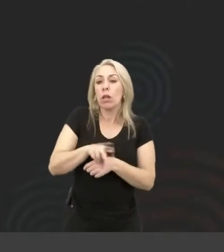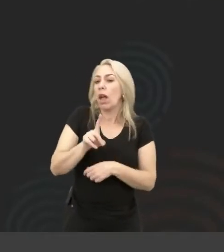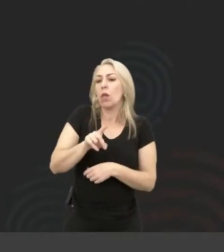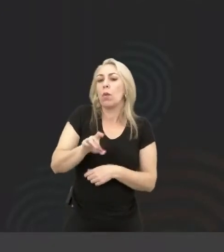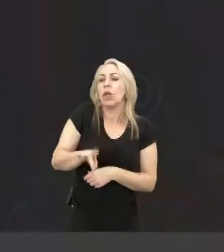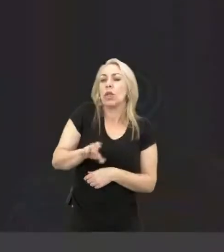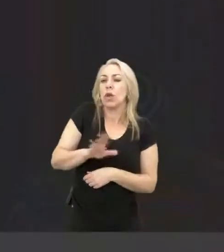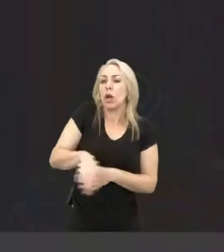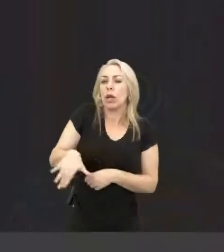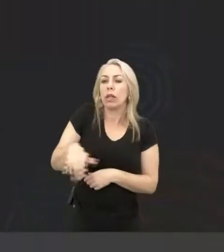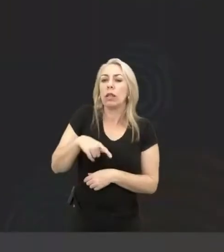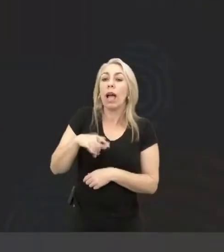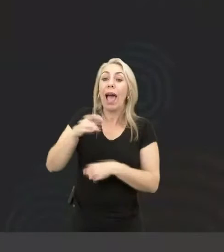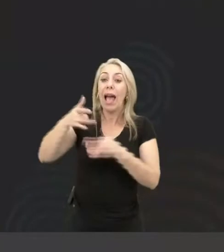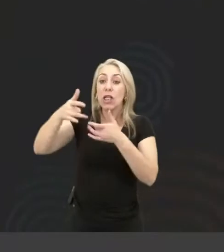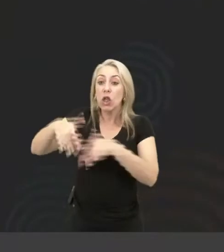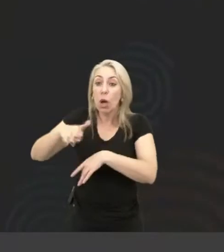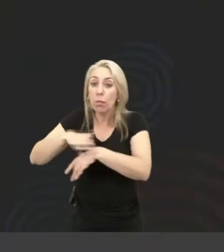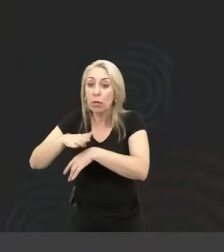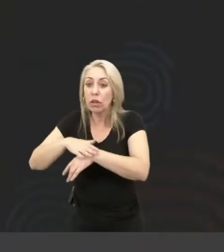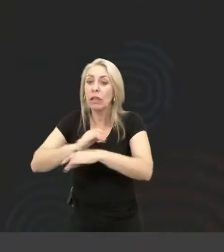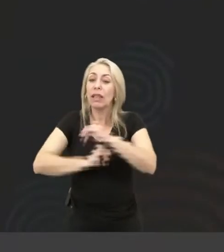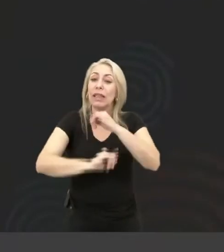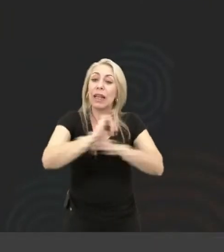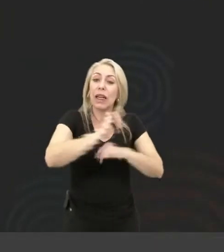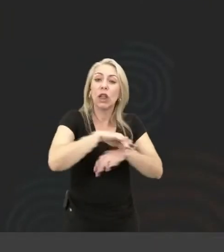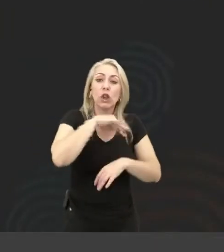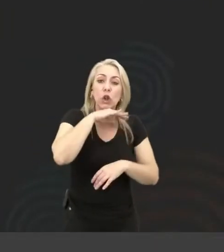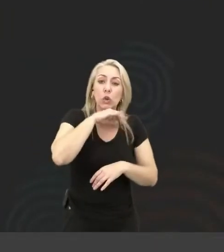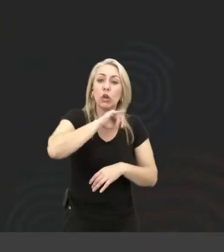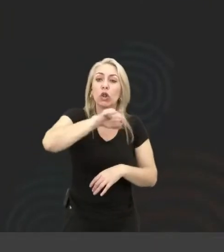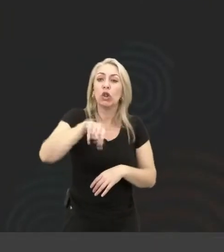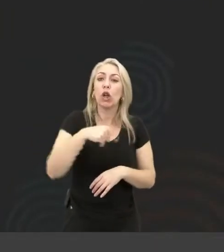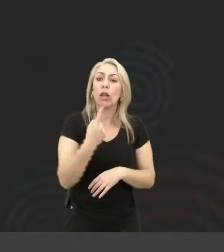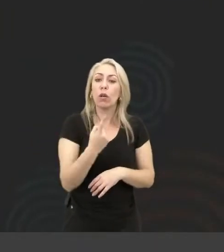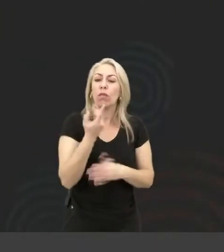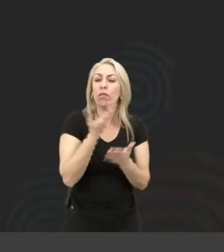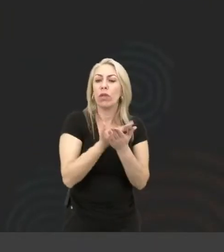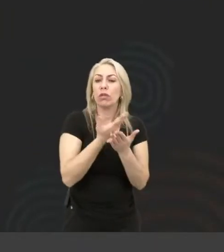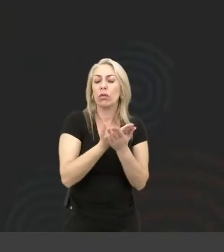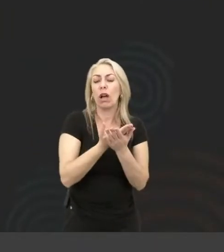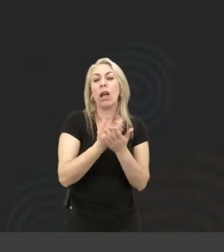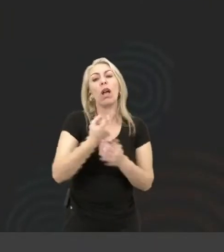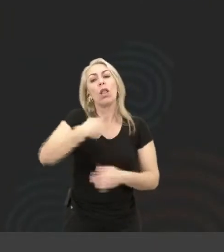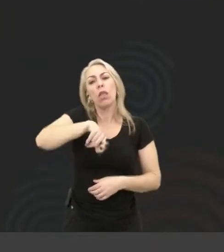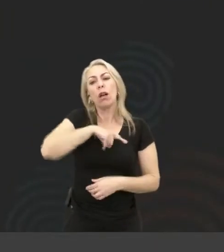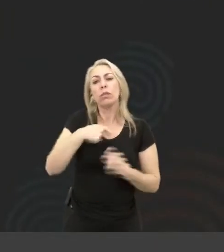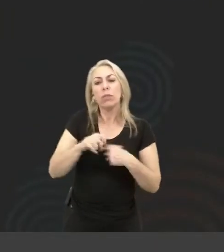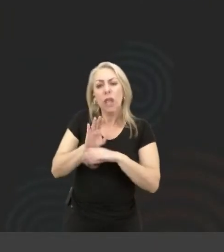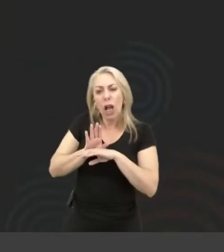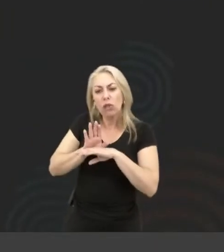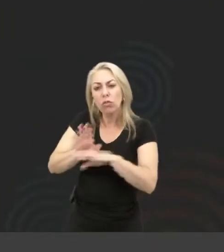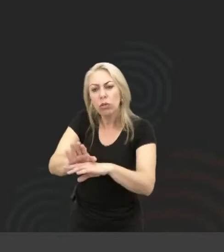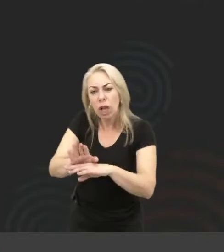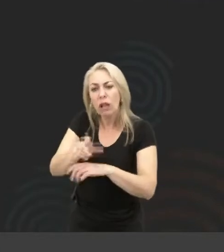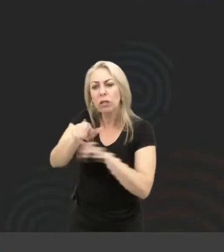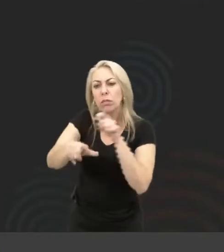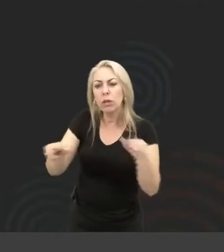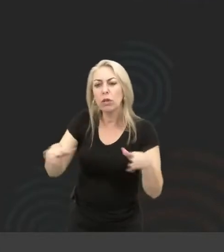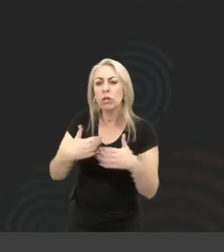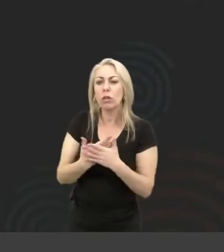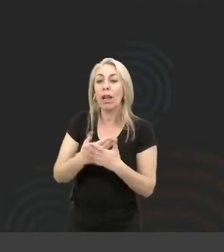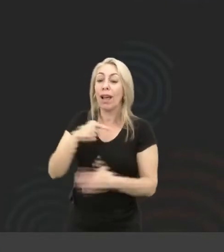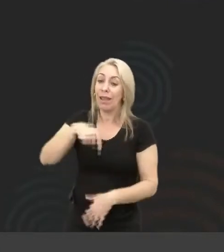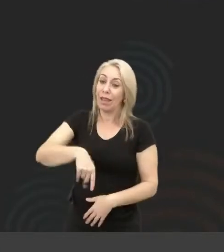E depois, com o tempinho que sobra com a internet ruim, com o J1, vai estudar. A gente tem que ajudar as pessoas a estudar. E daí, no